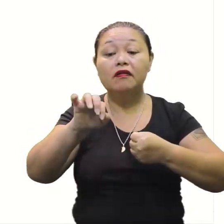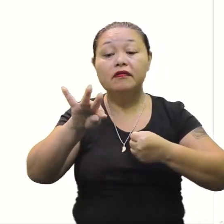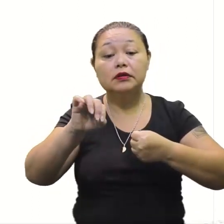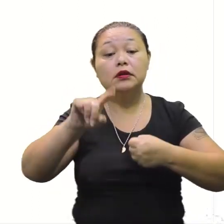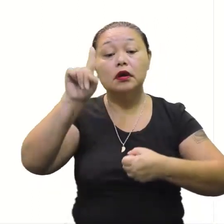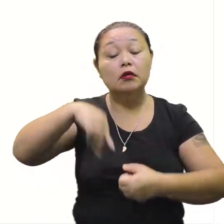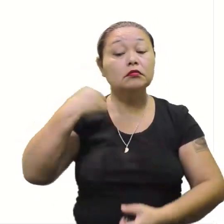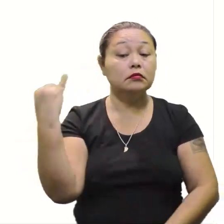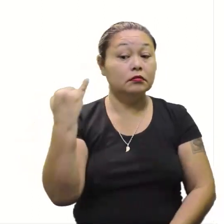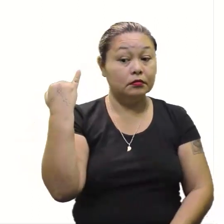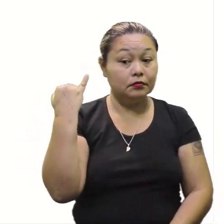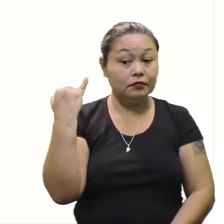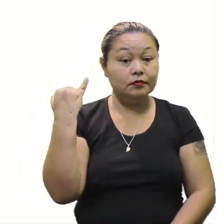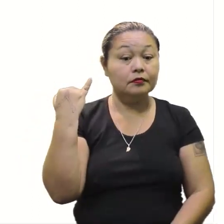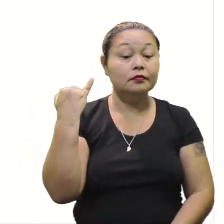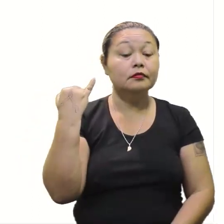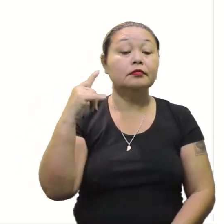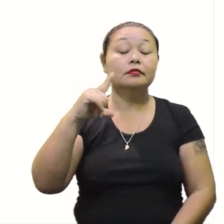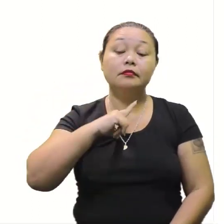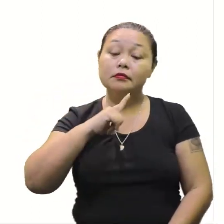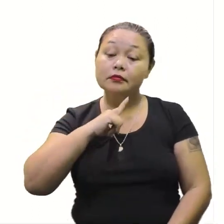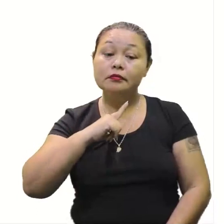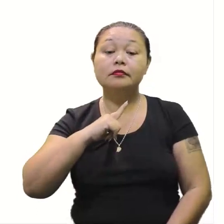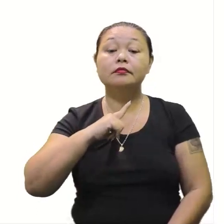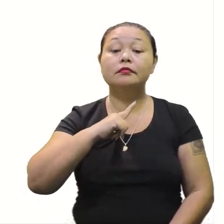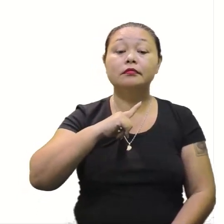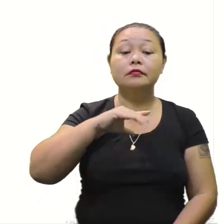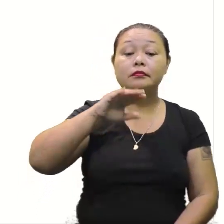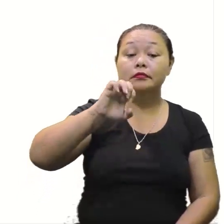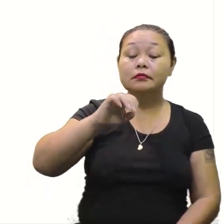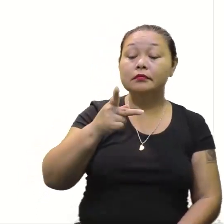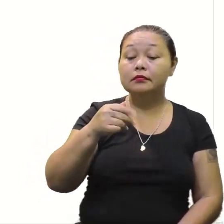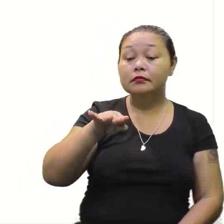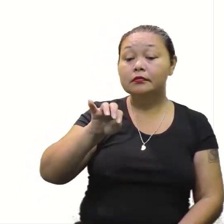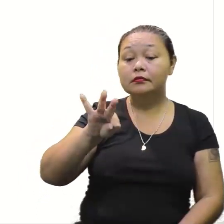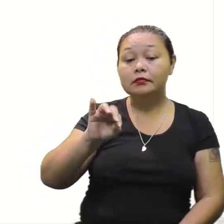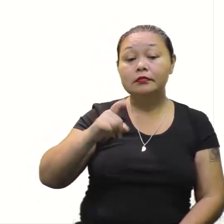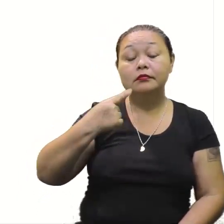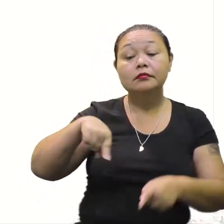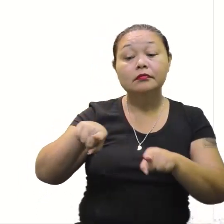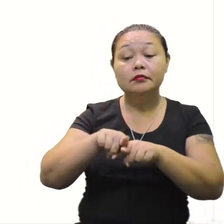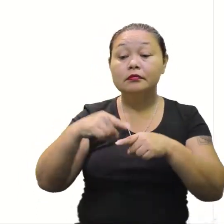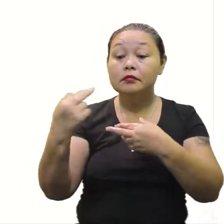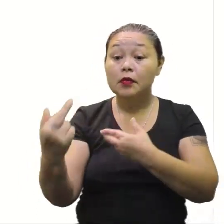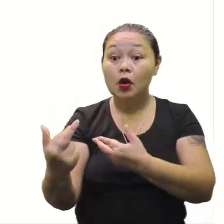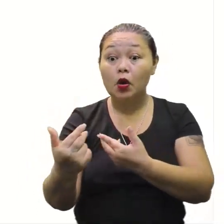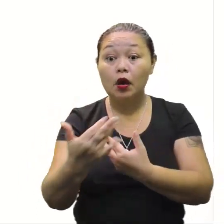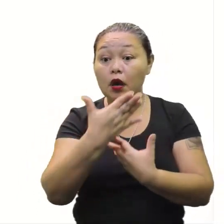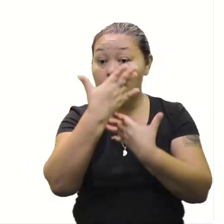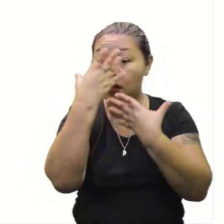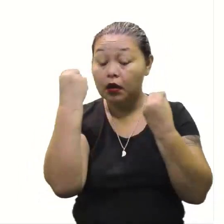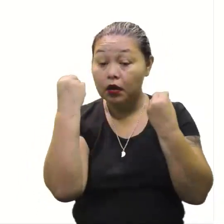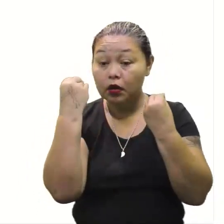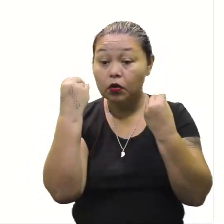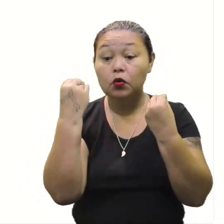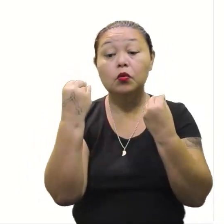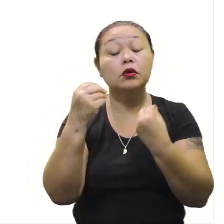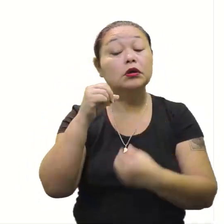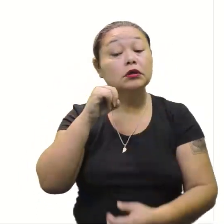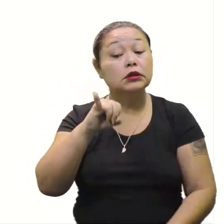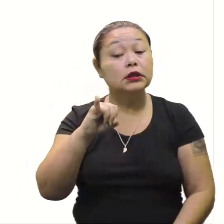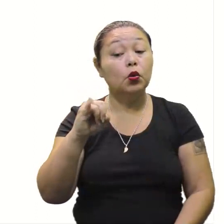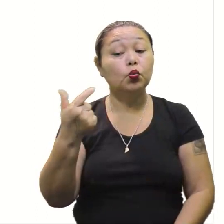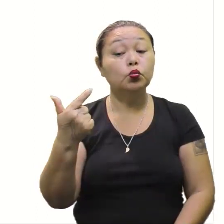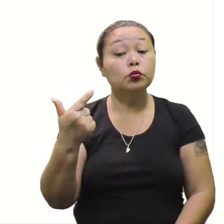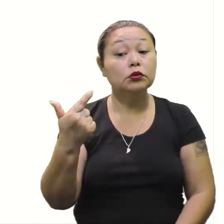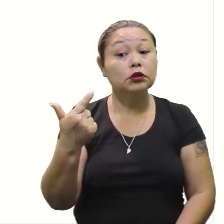agora. Muito mesmo. Existem expoentes e um sinal de igualdade. Não esqueça. Se não tiver